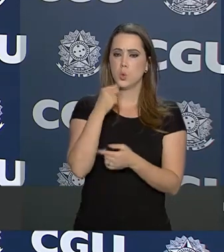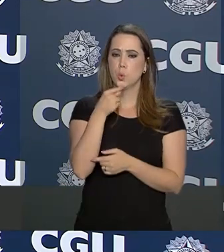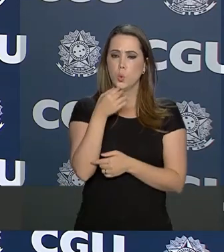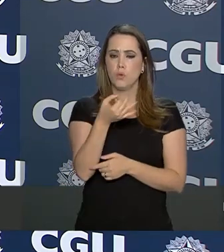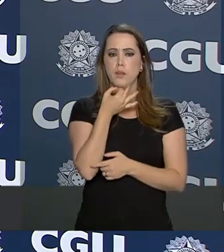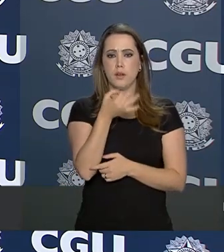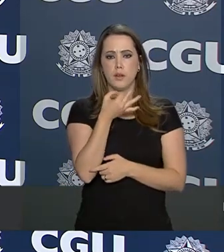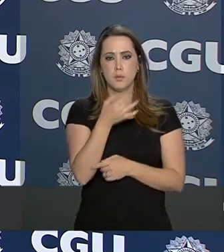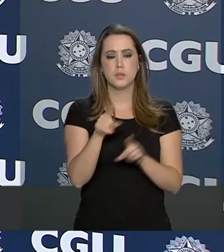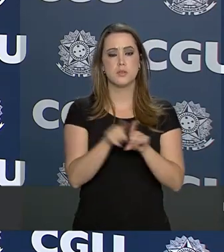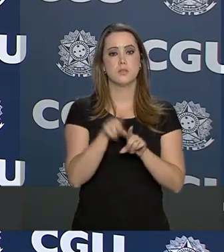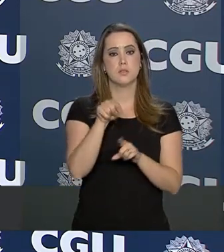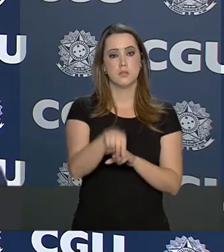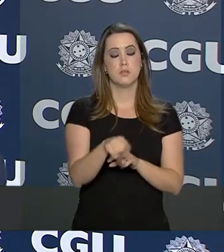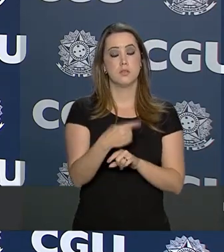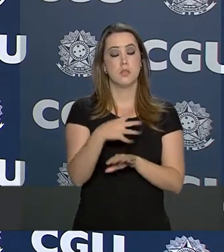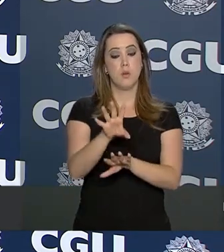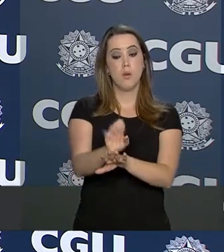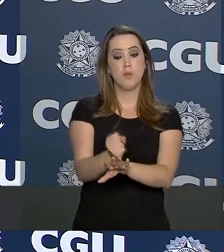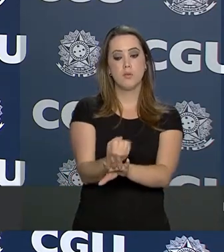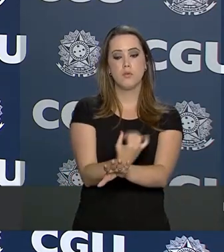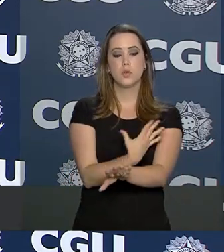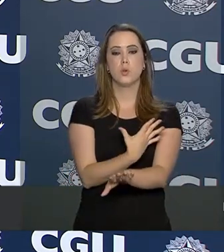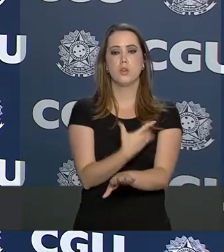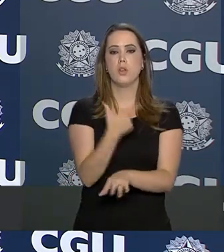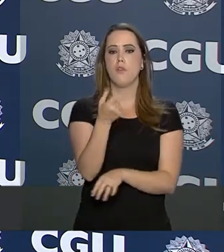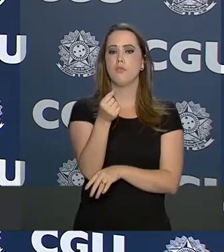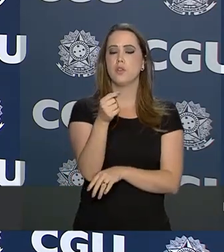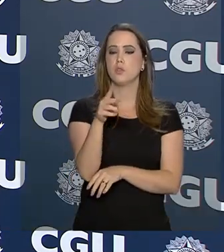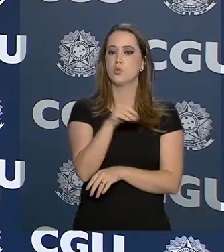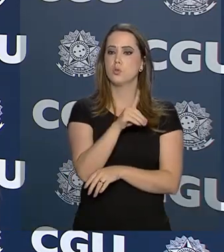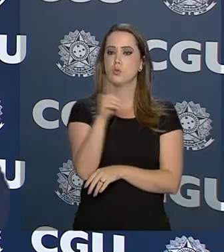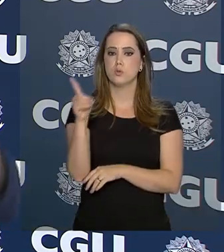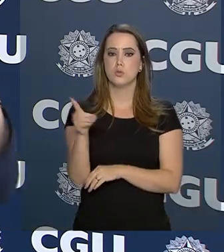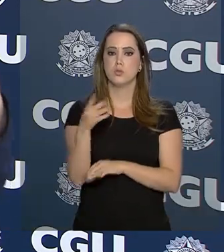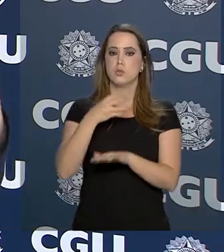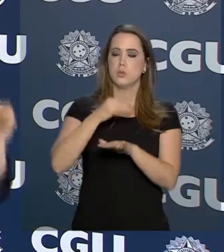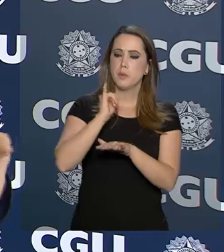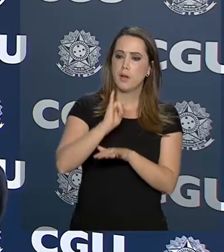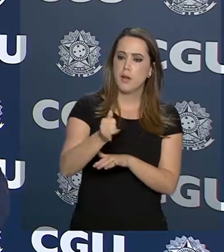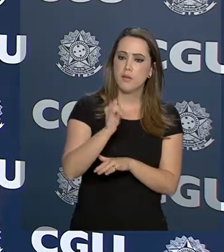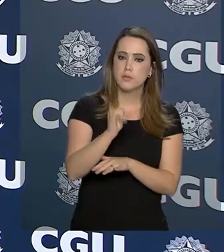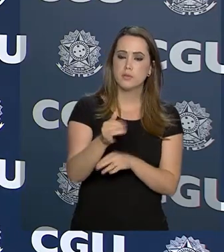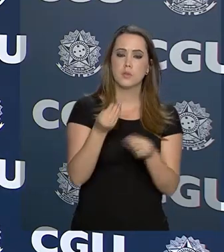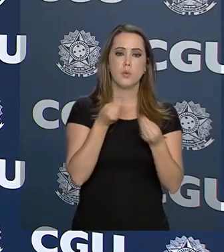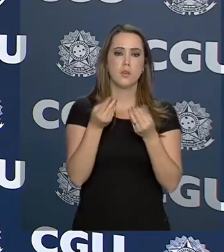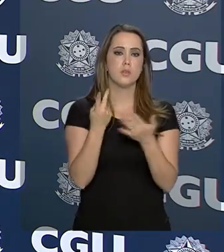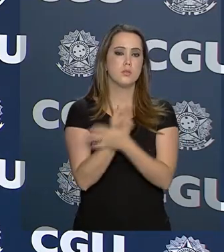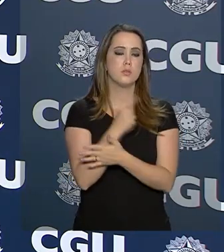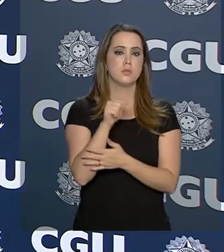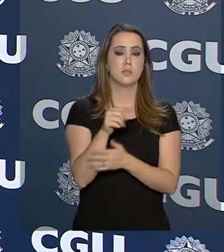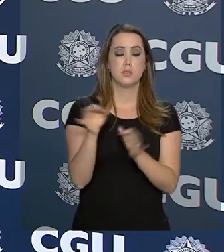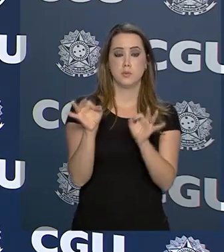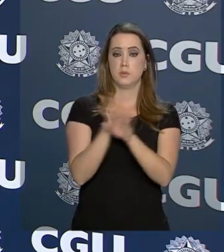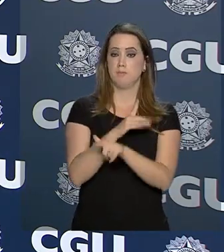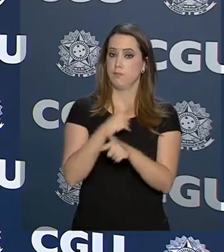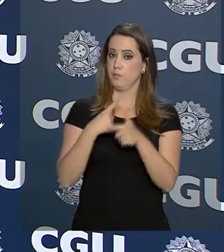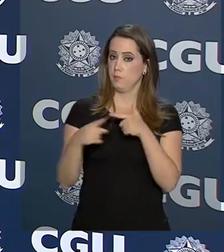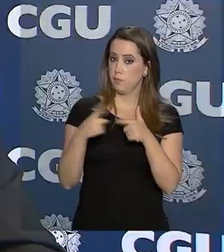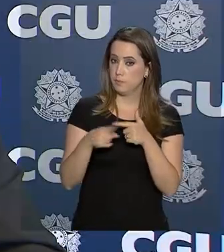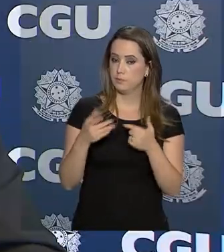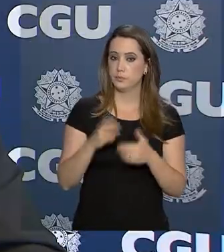ou reclamação, a ouvidoria tem 20 dias para informar ao cidadão o que foi feito para a resolução da sua